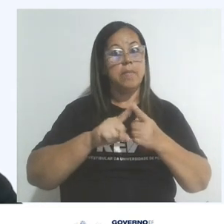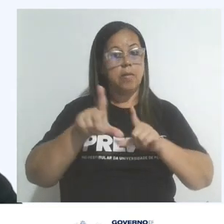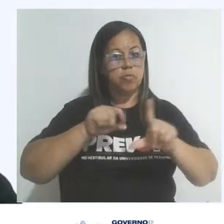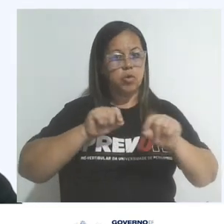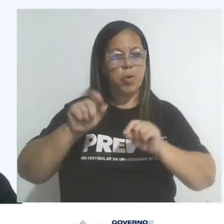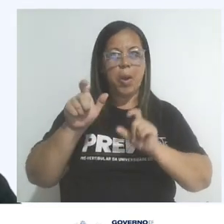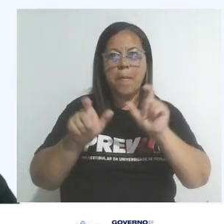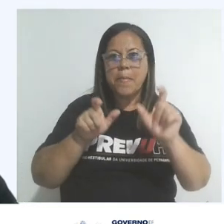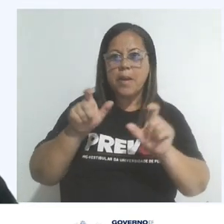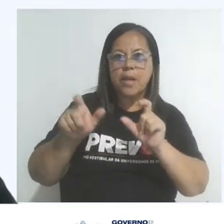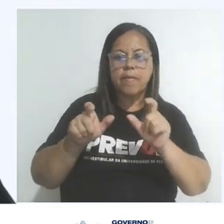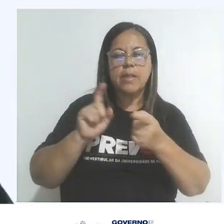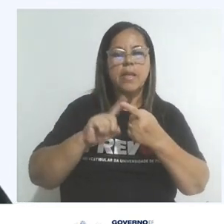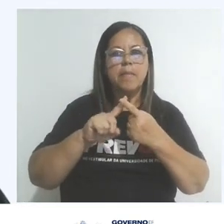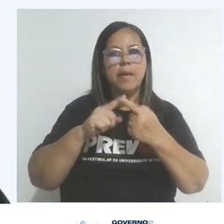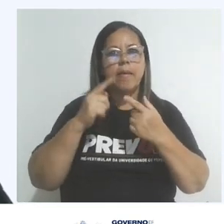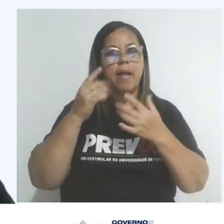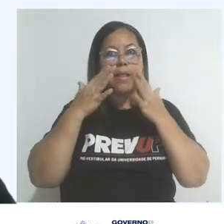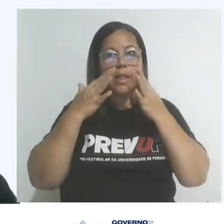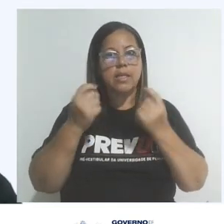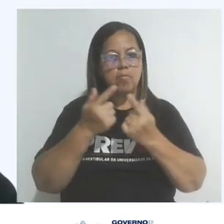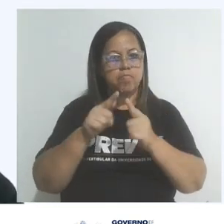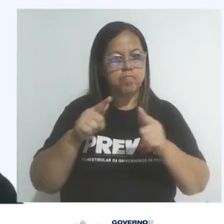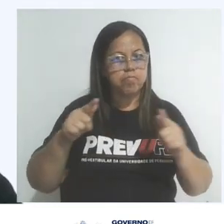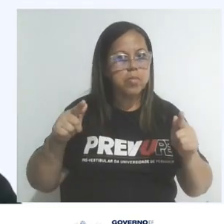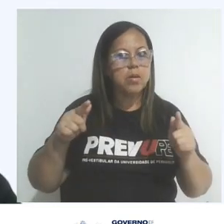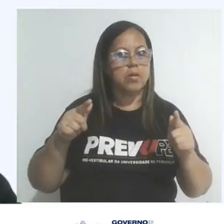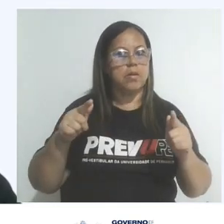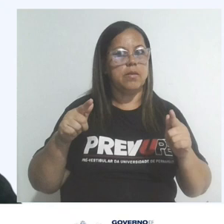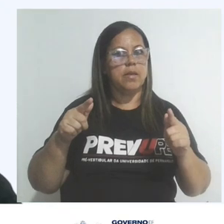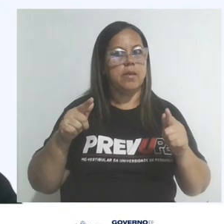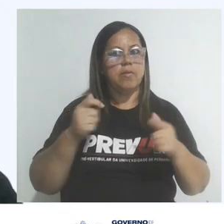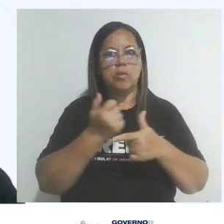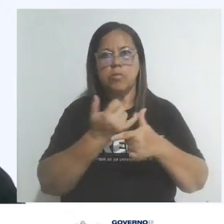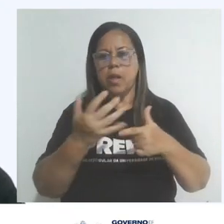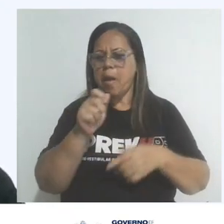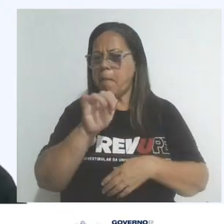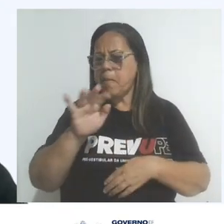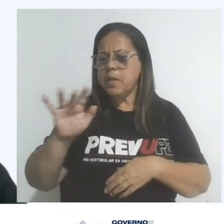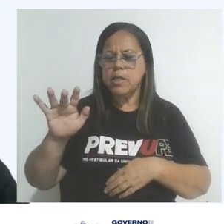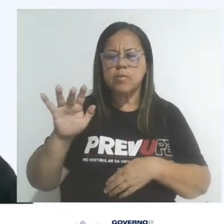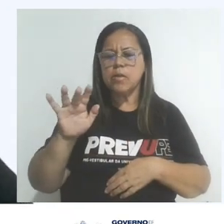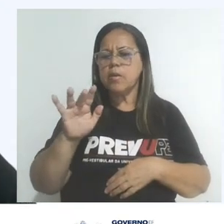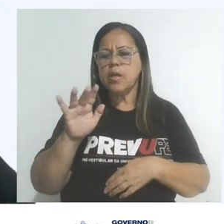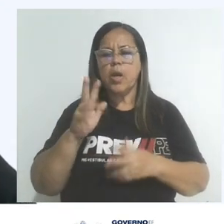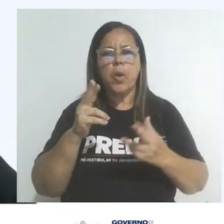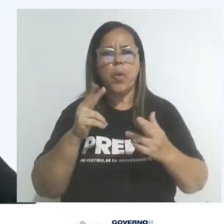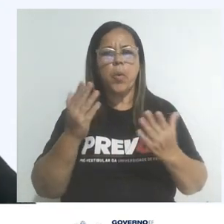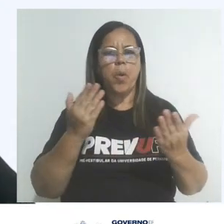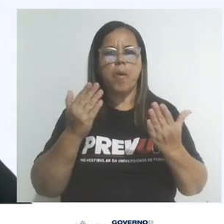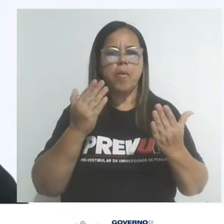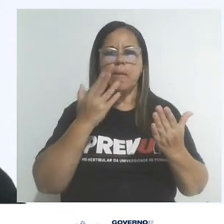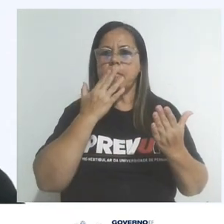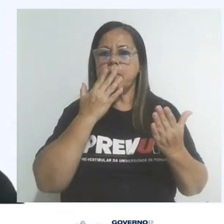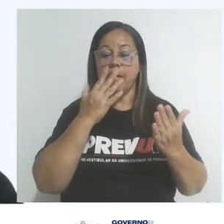palavras e a atenção à gramática e à ortografia são como uma tinta que dá cor e vida à